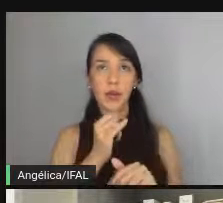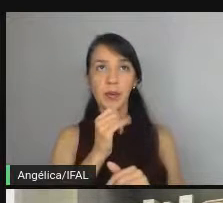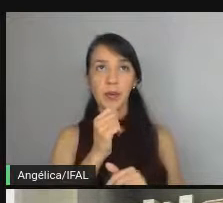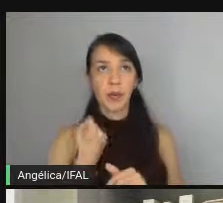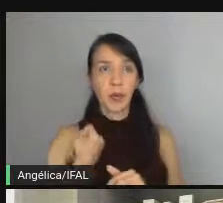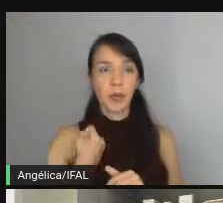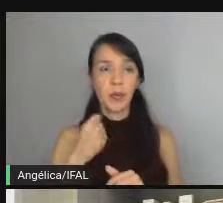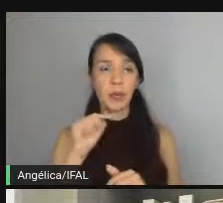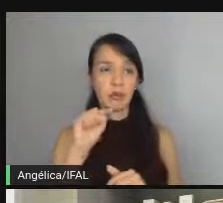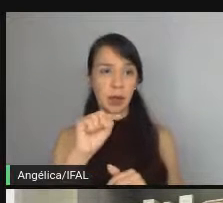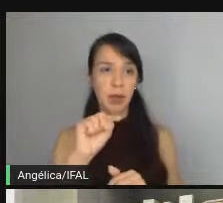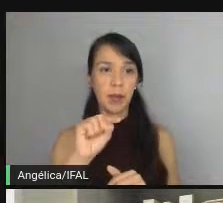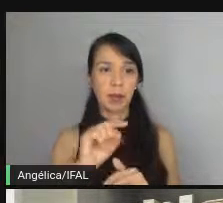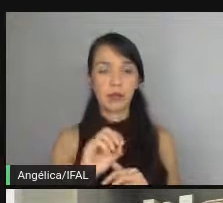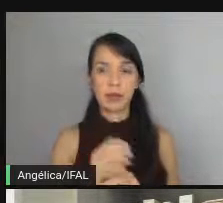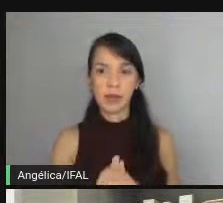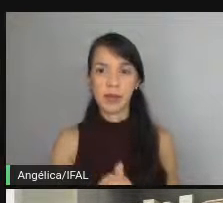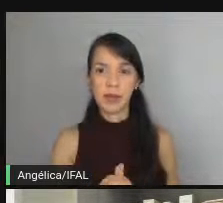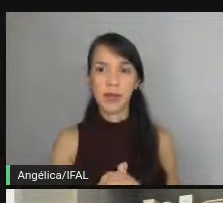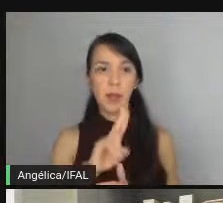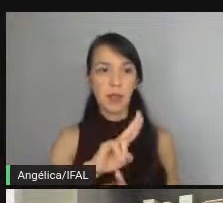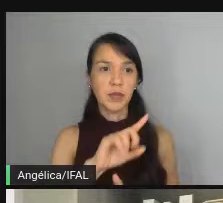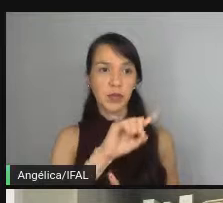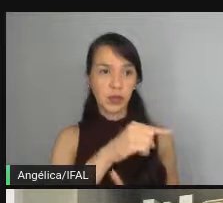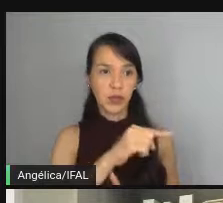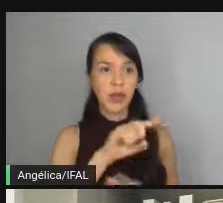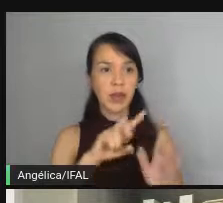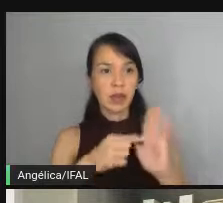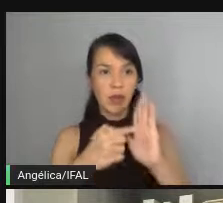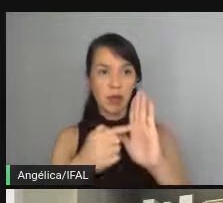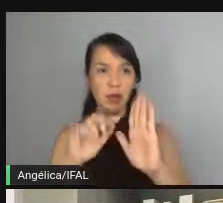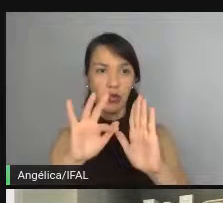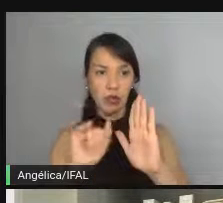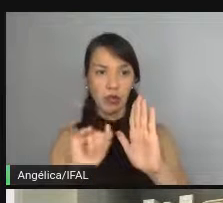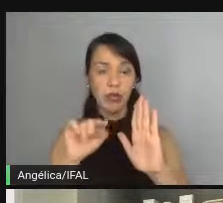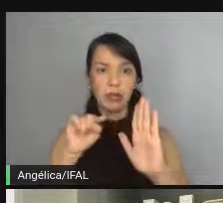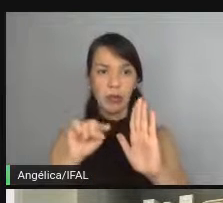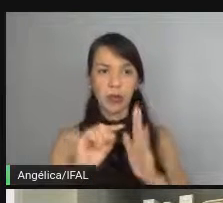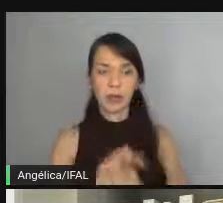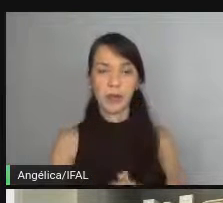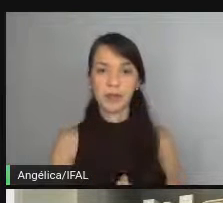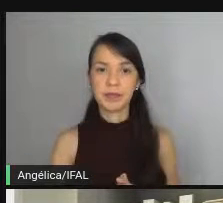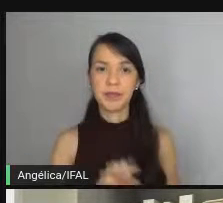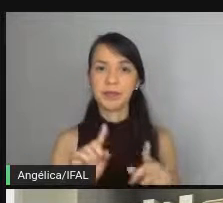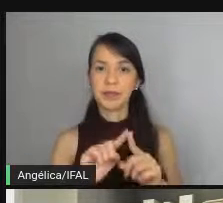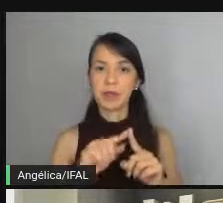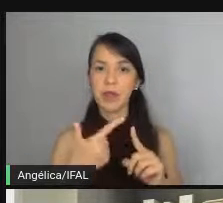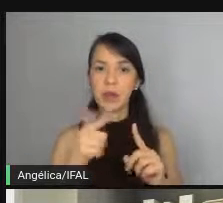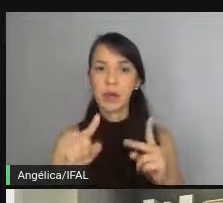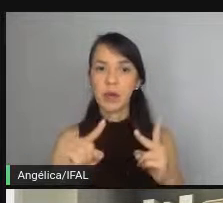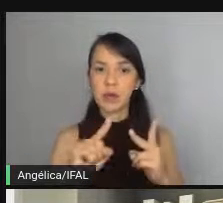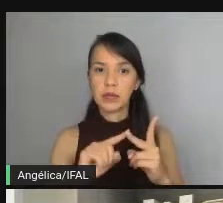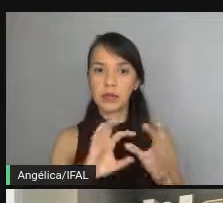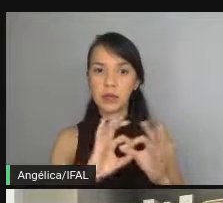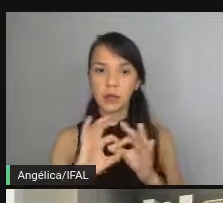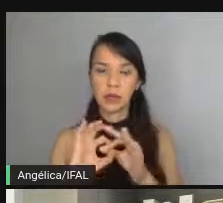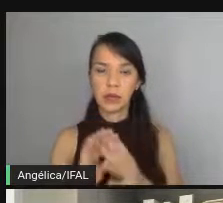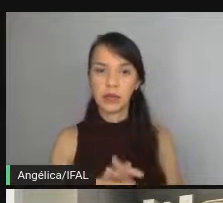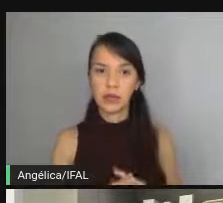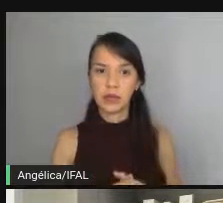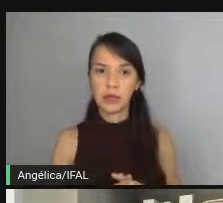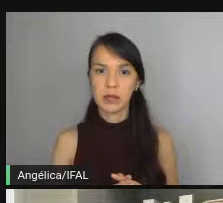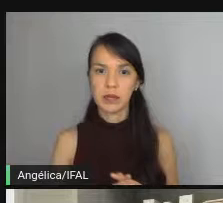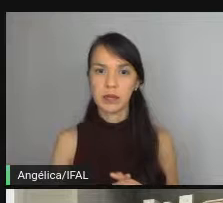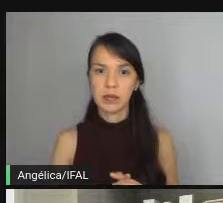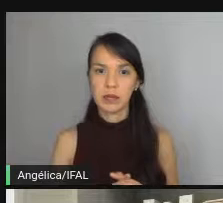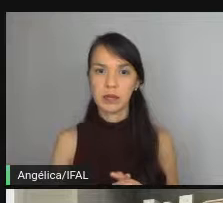Beleza. Universal. Então, o outro contexto é quando eu recebo o decimal